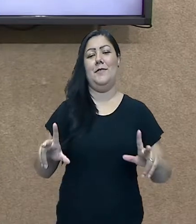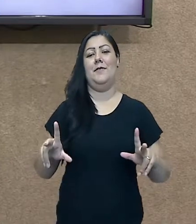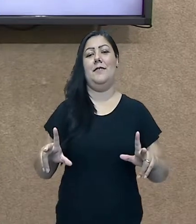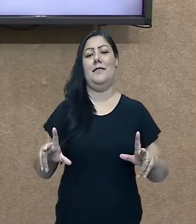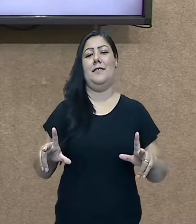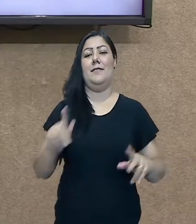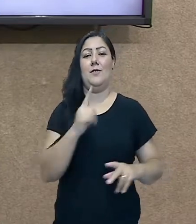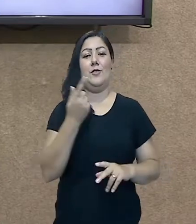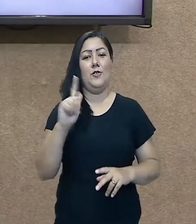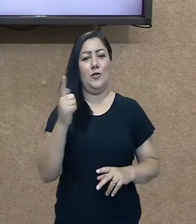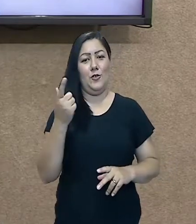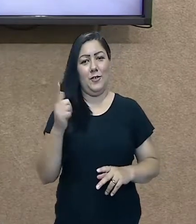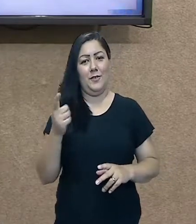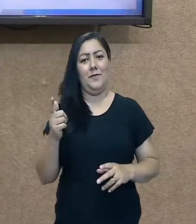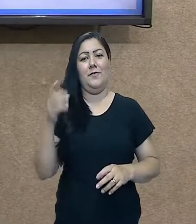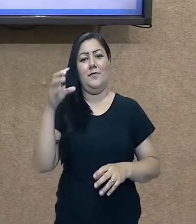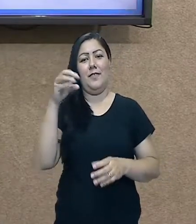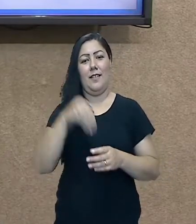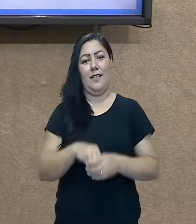Geografia.